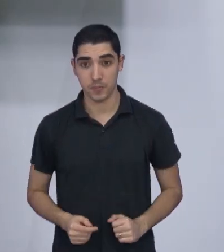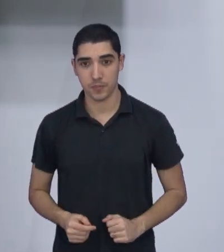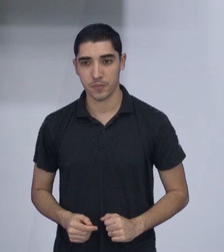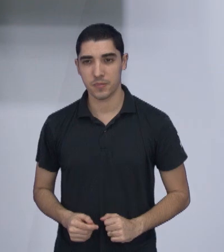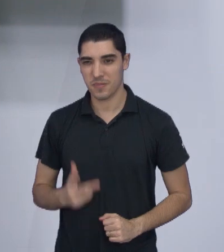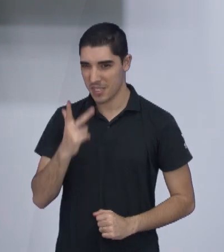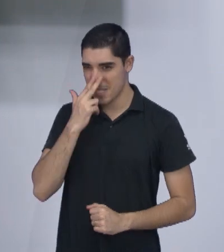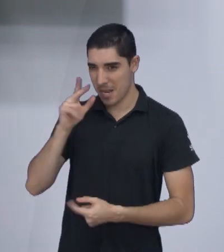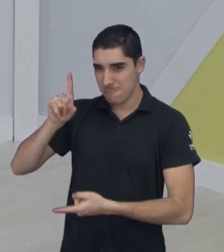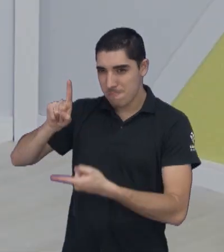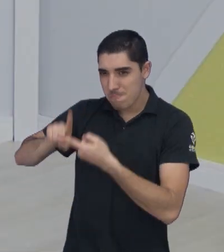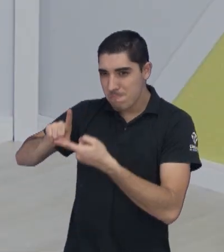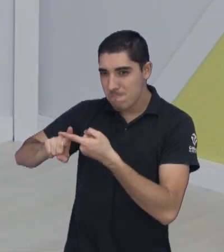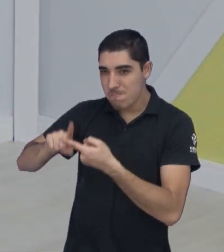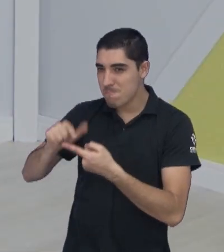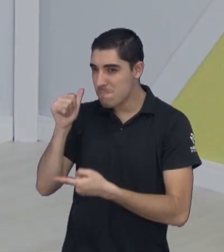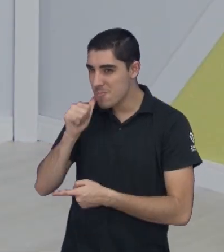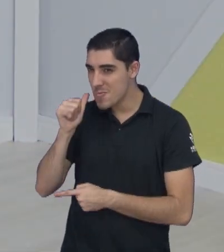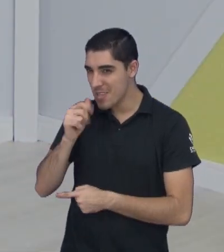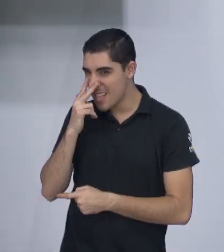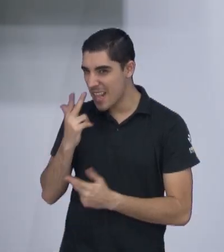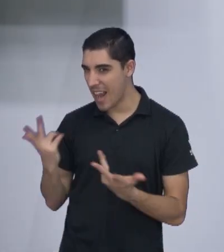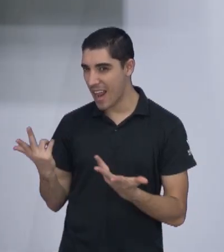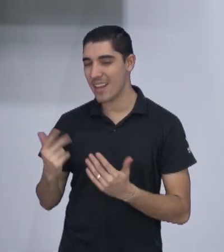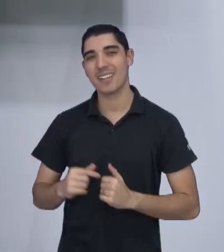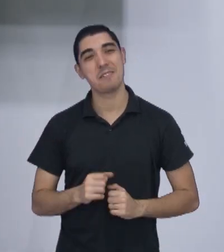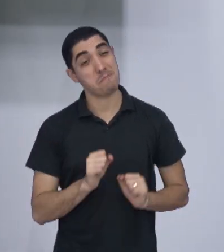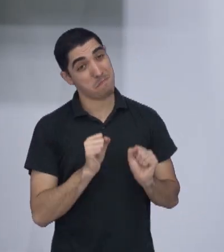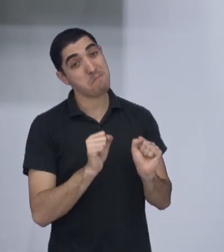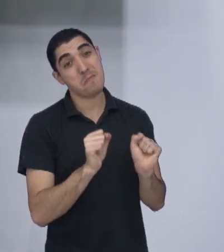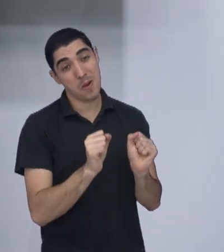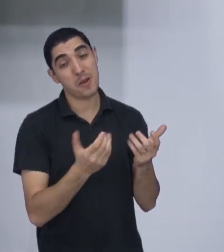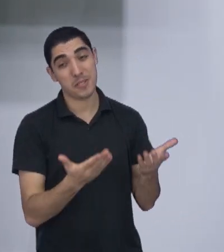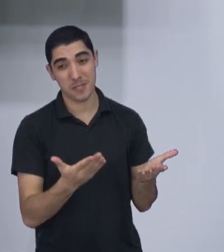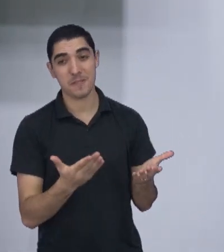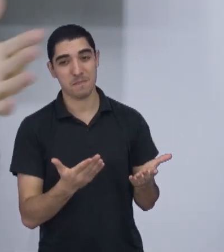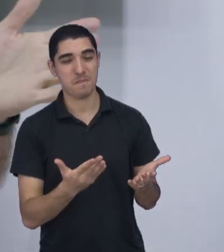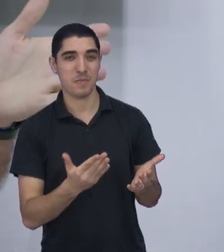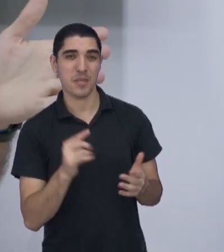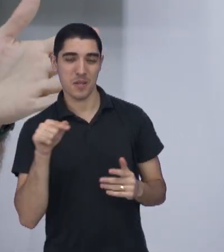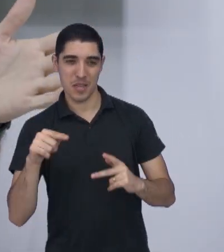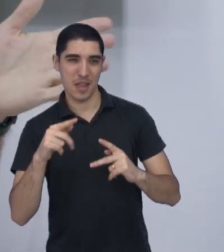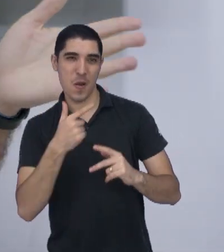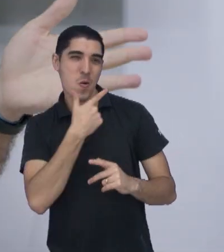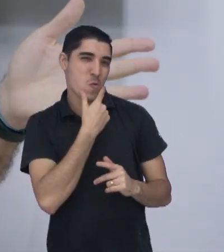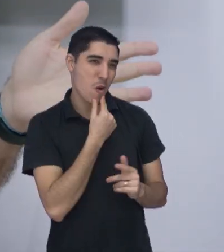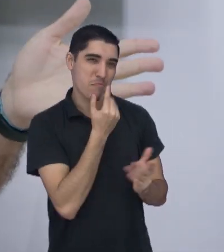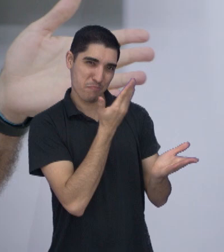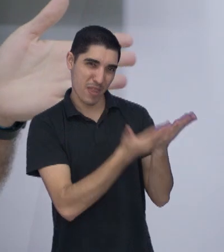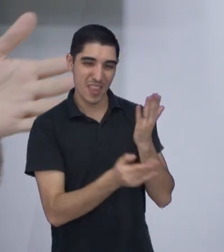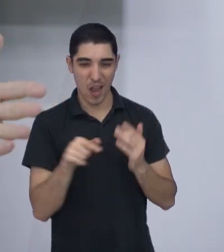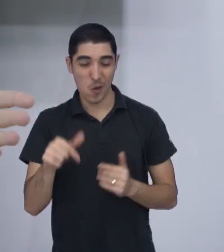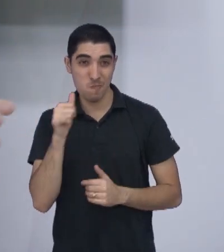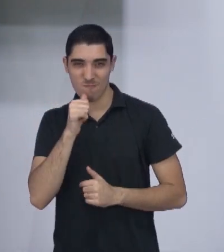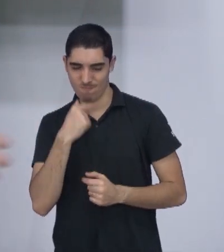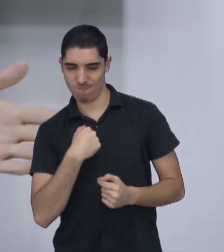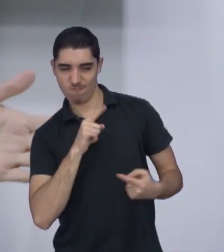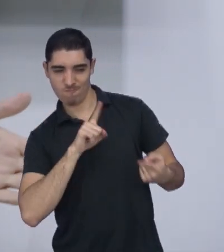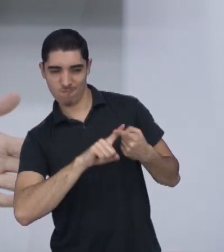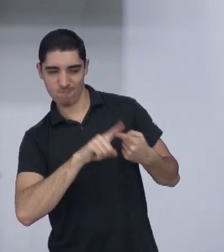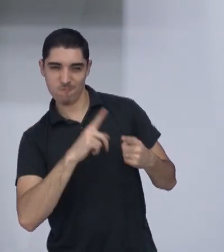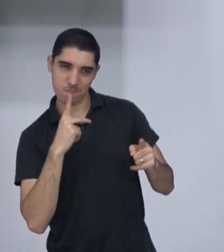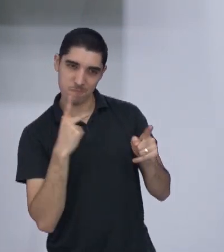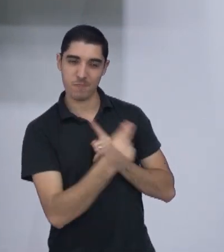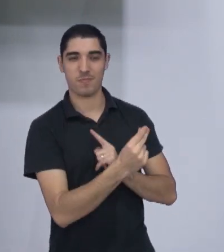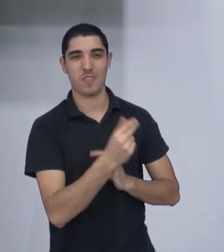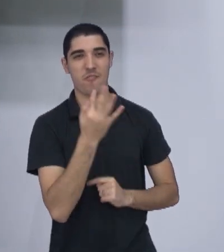troco do basquete agora, José? Pode ser, as meninas podem aí dar esse troco. E como a gente falou no programa passado, esse time do